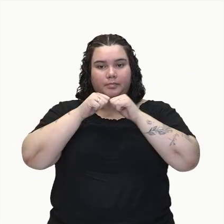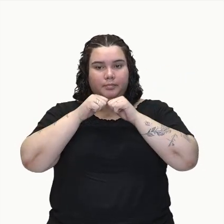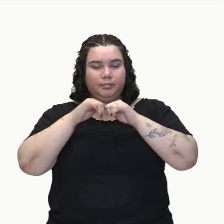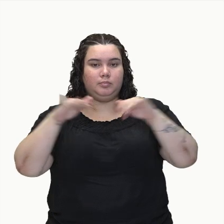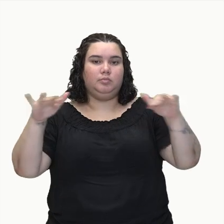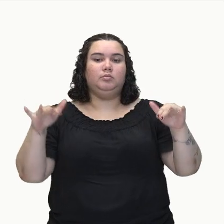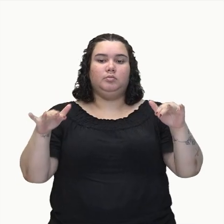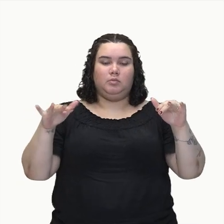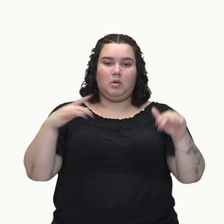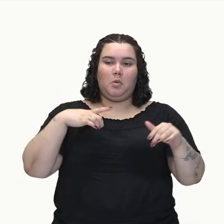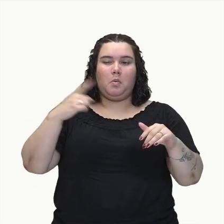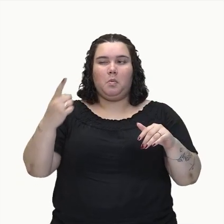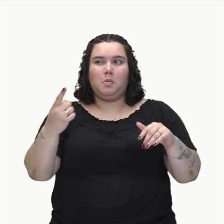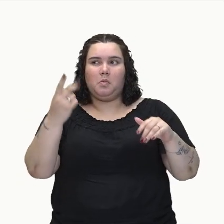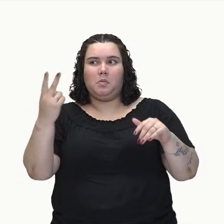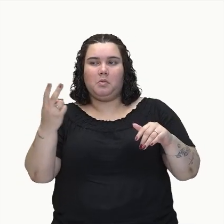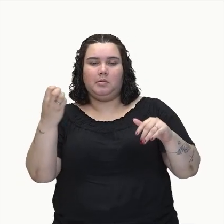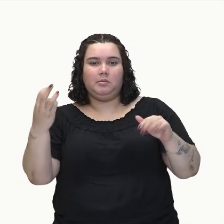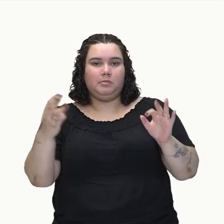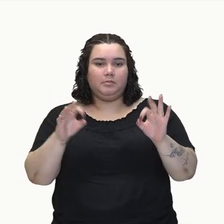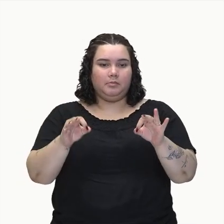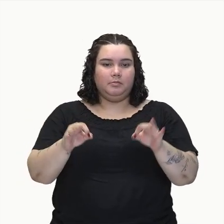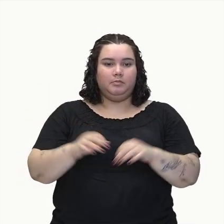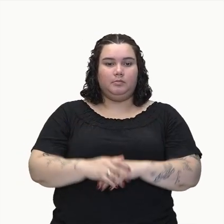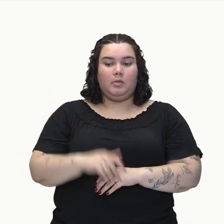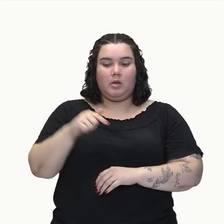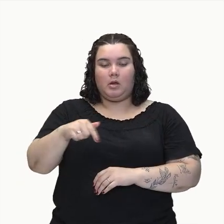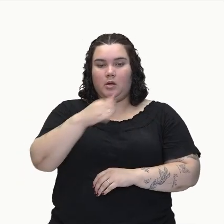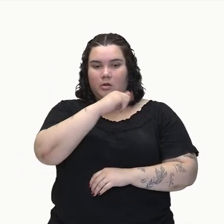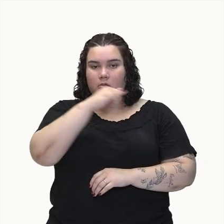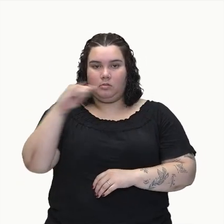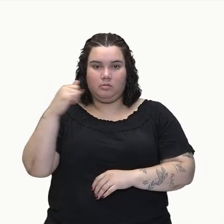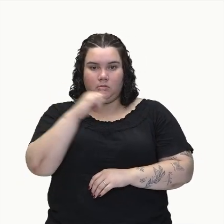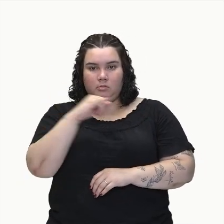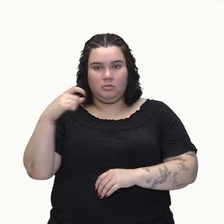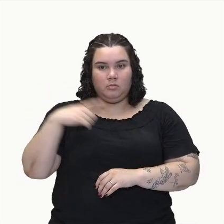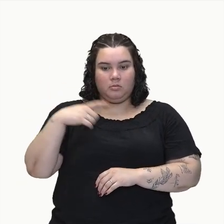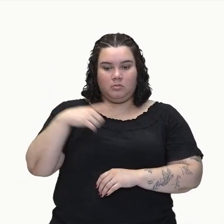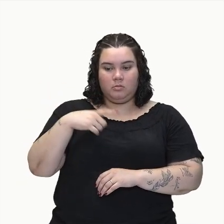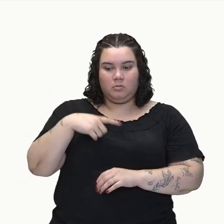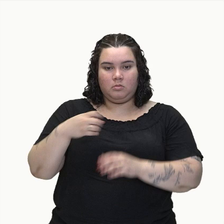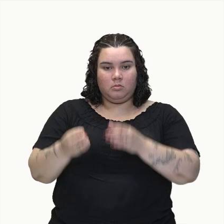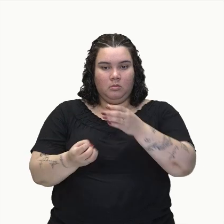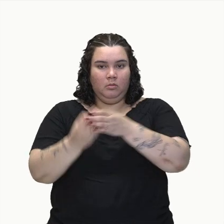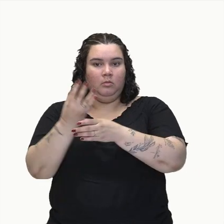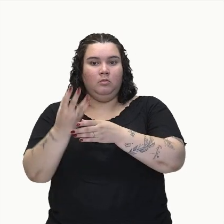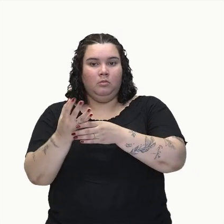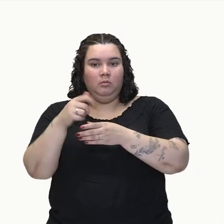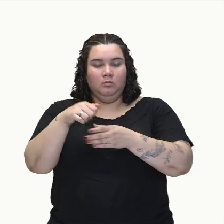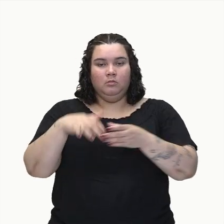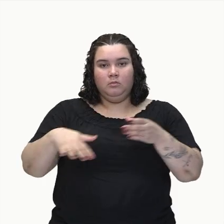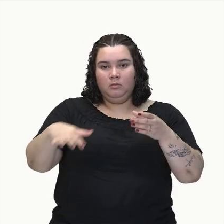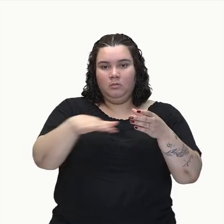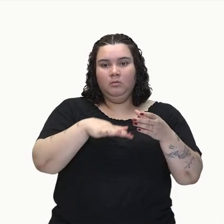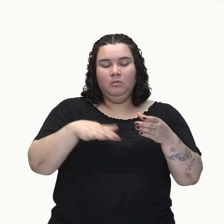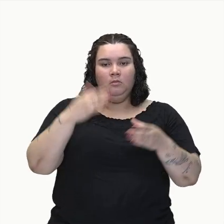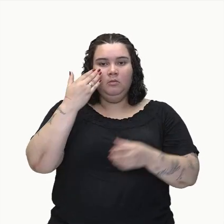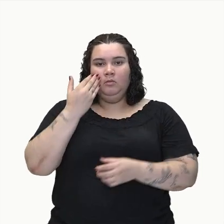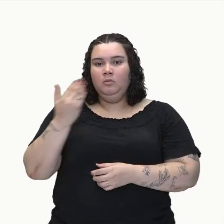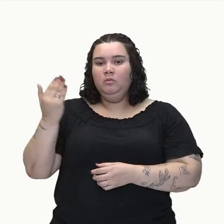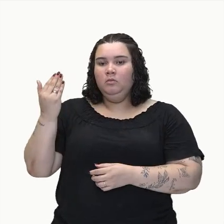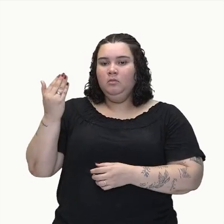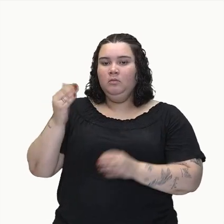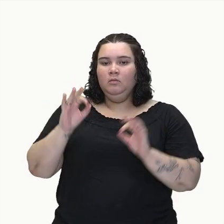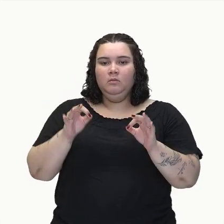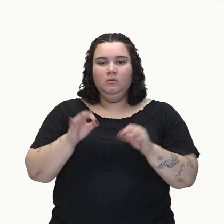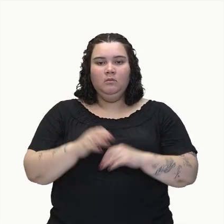vez aí que essa energia é gerada aqui na hidrelétrica, então essa daqui é a nossa hidrelétrica, tá